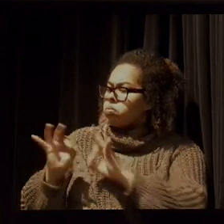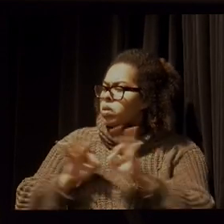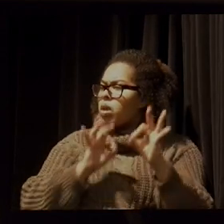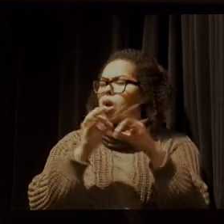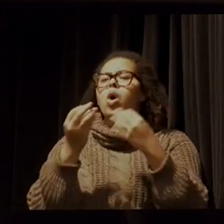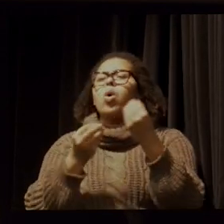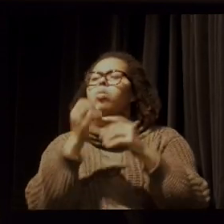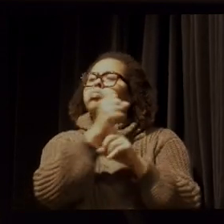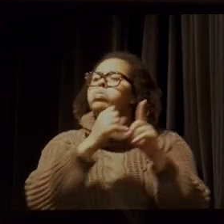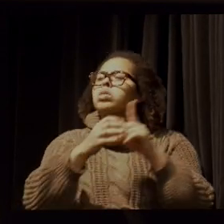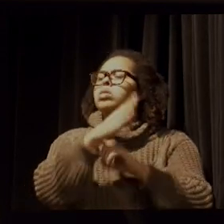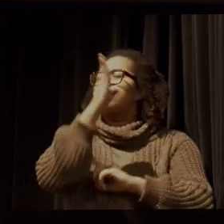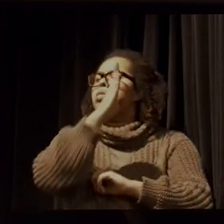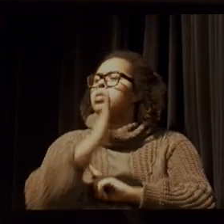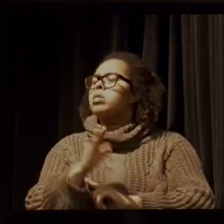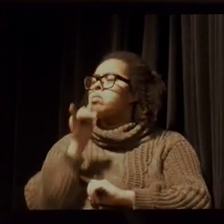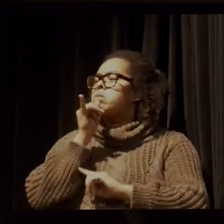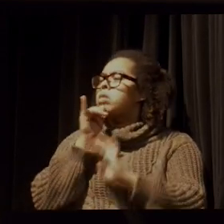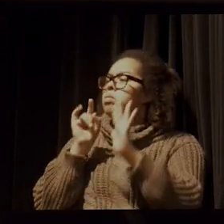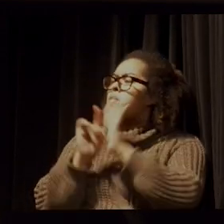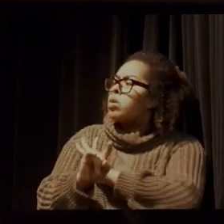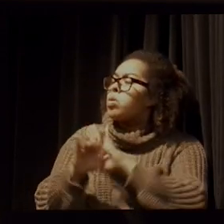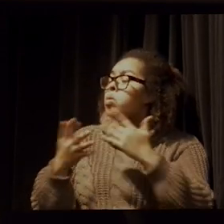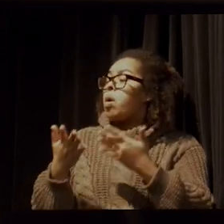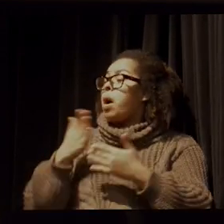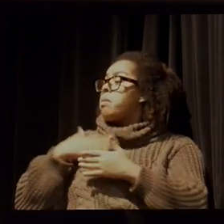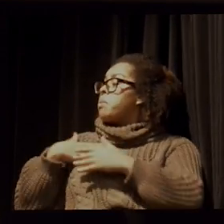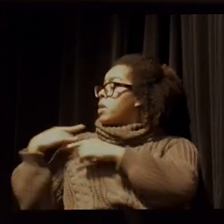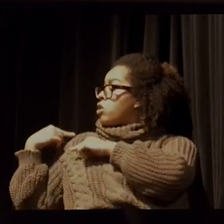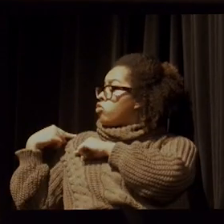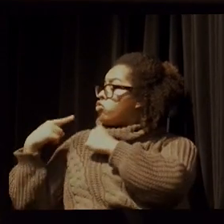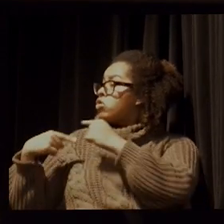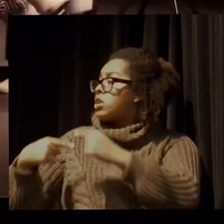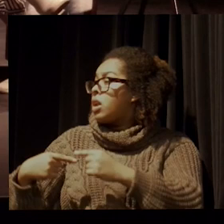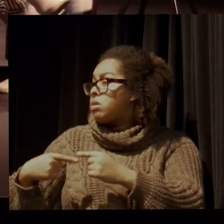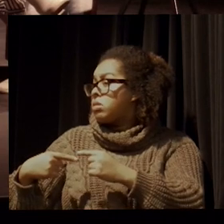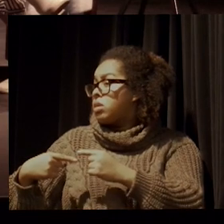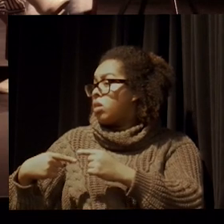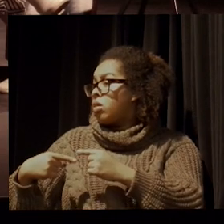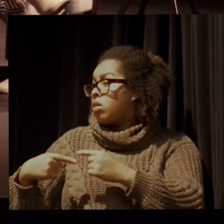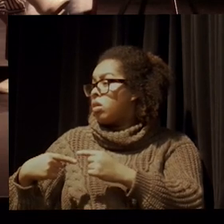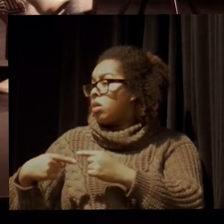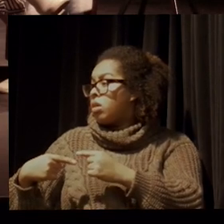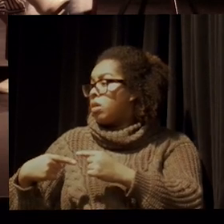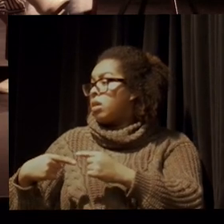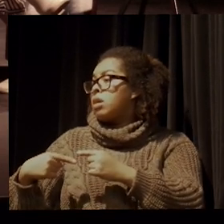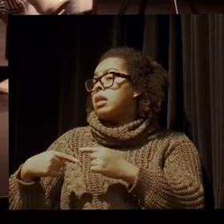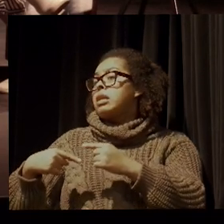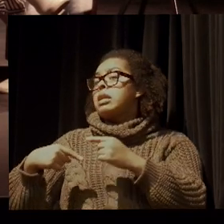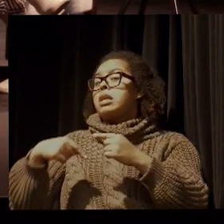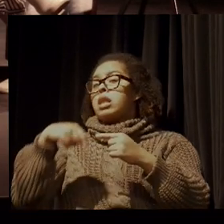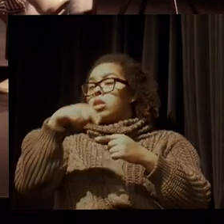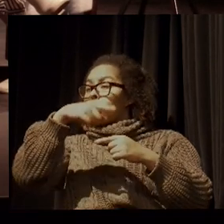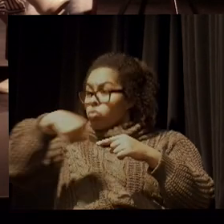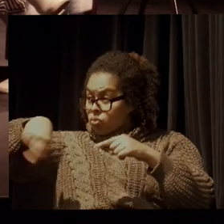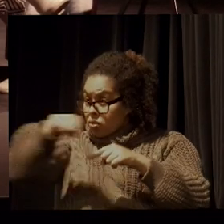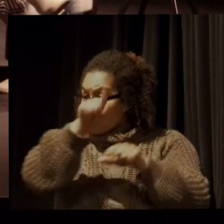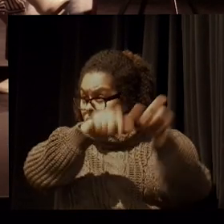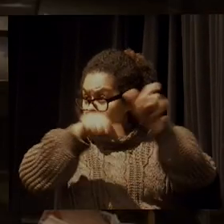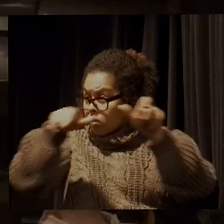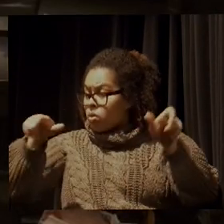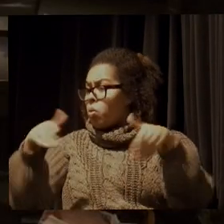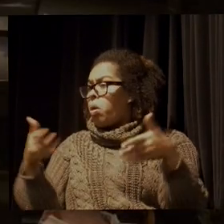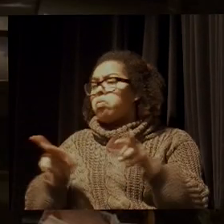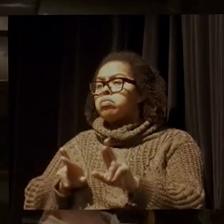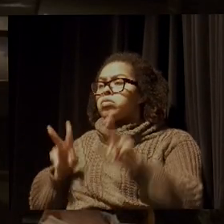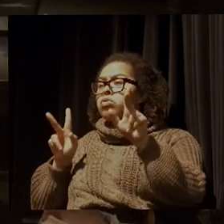diferença básica no desafio da minha geração e talvez da gente de nós que estamos aqui? Porque